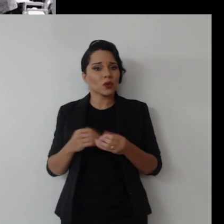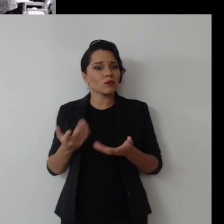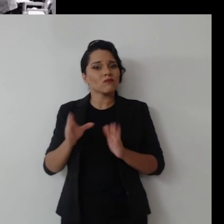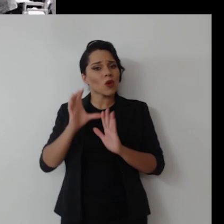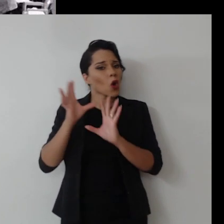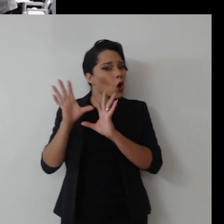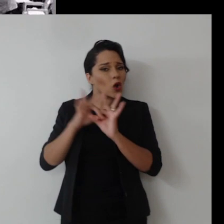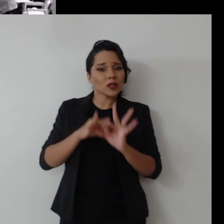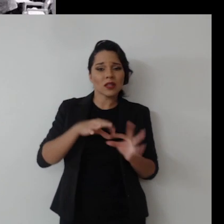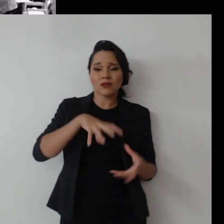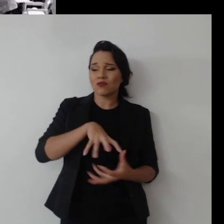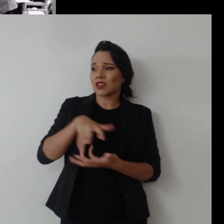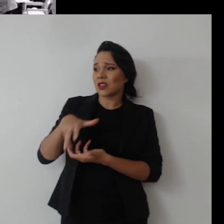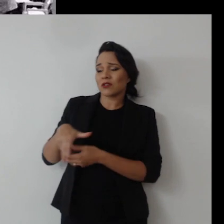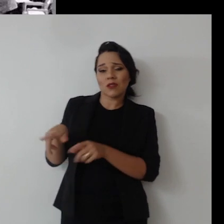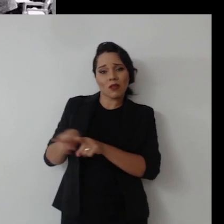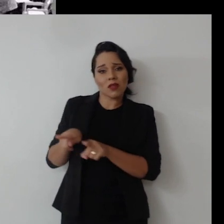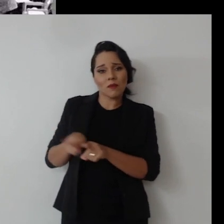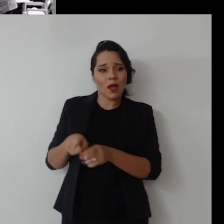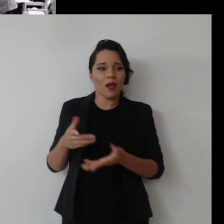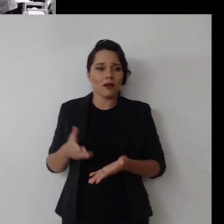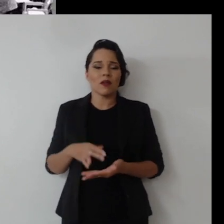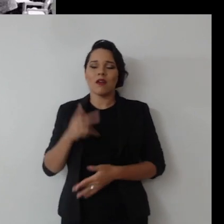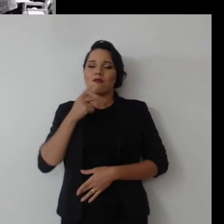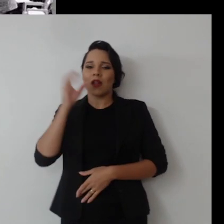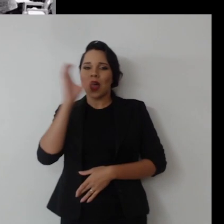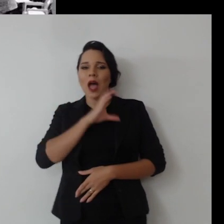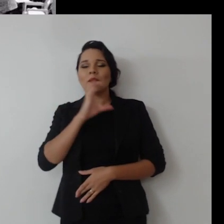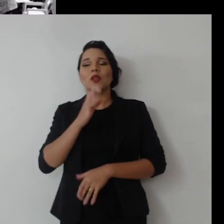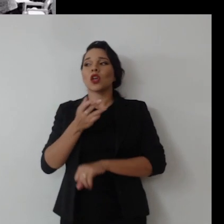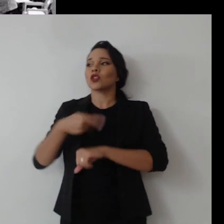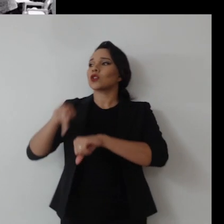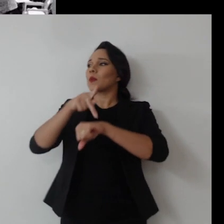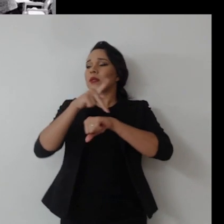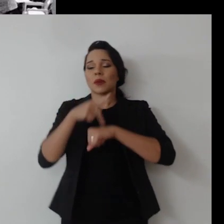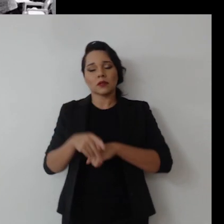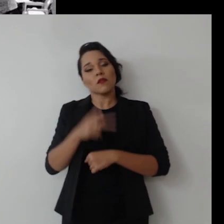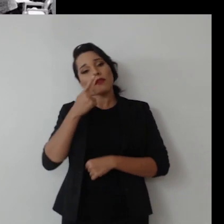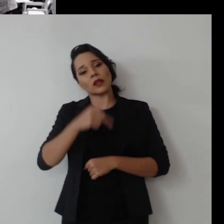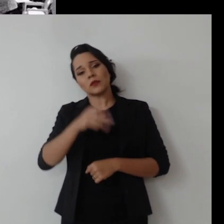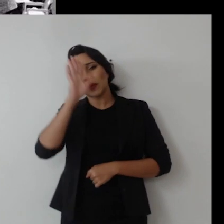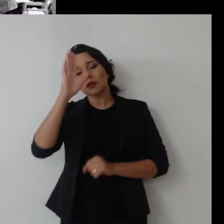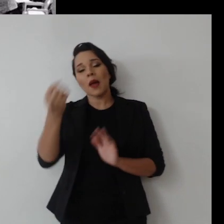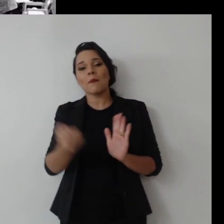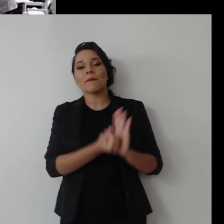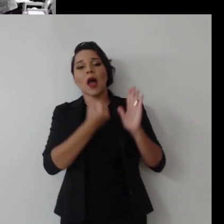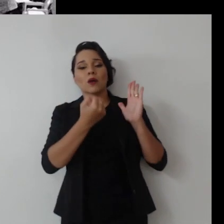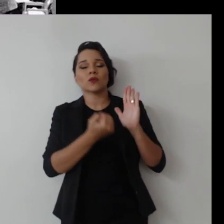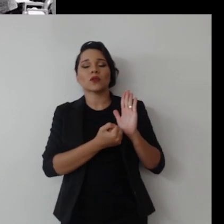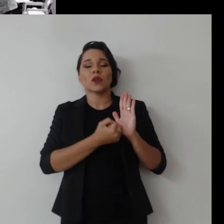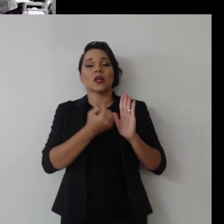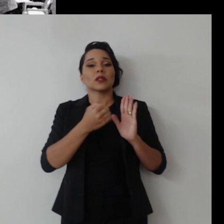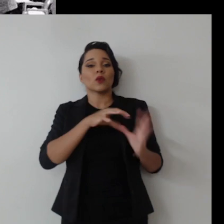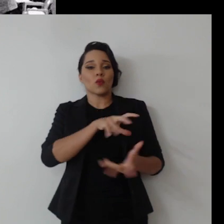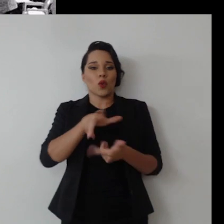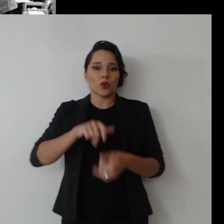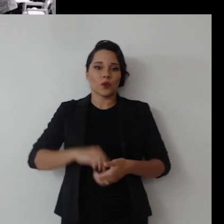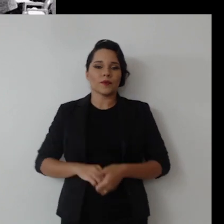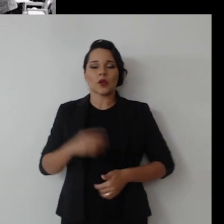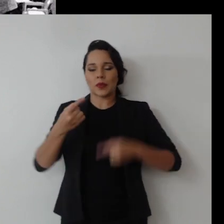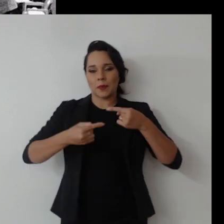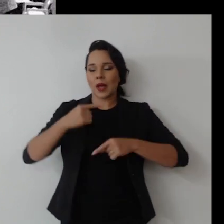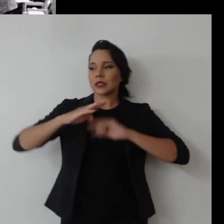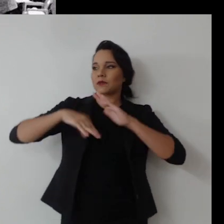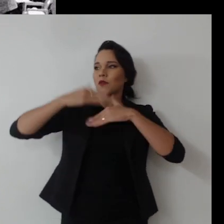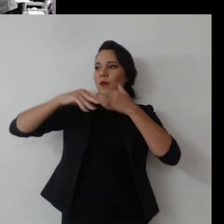de um contexto internacional também, falar rapidamente dos principais marcos internacionais sobre o debate do